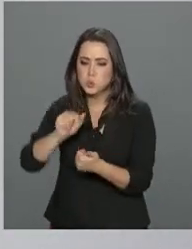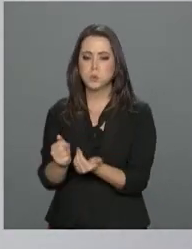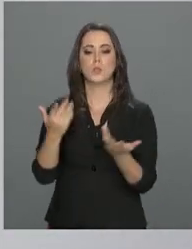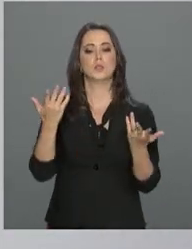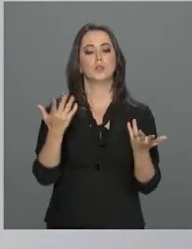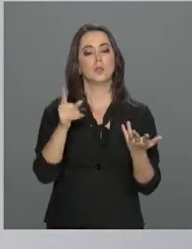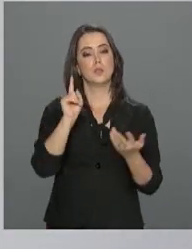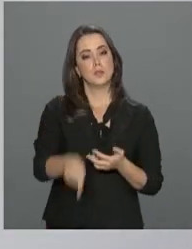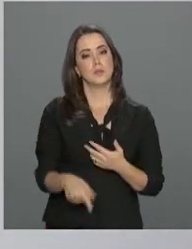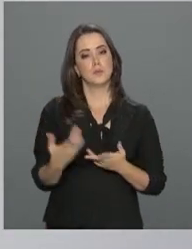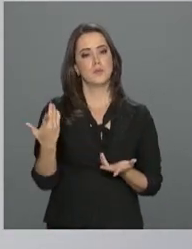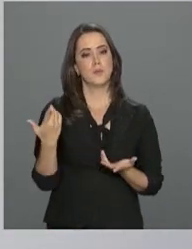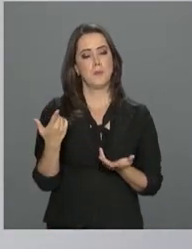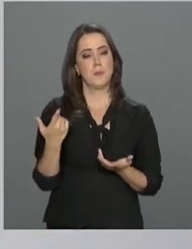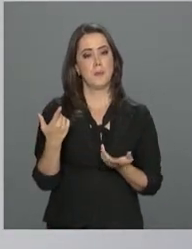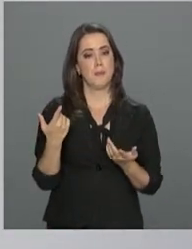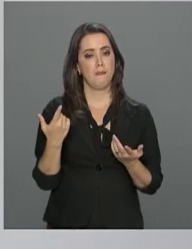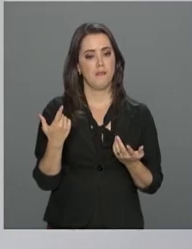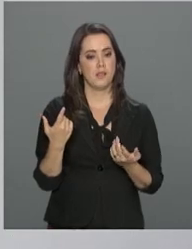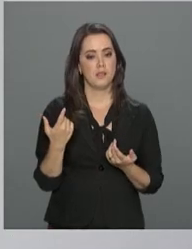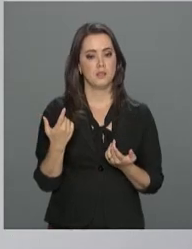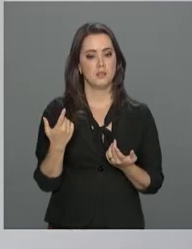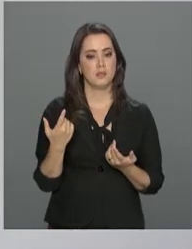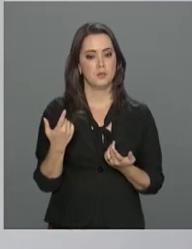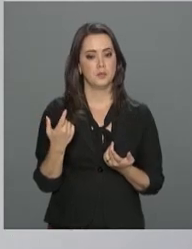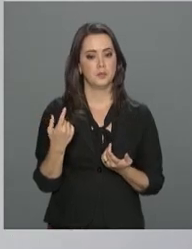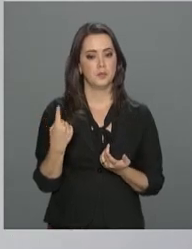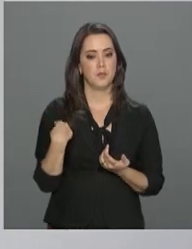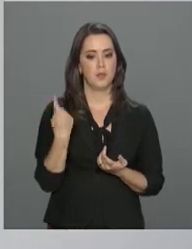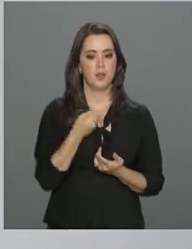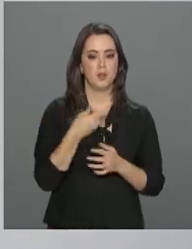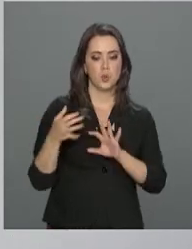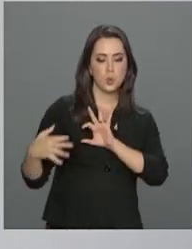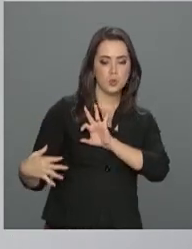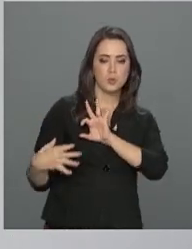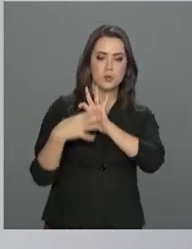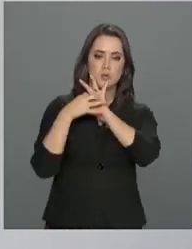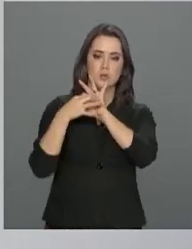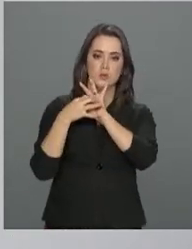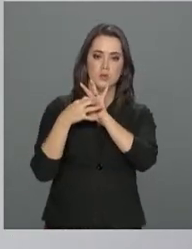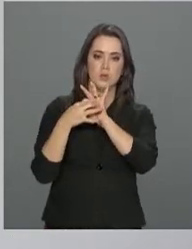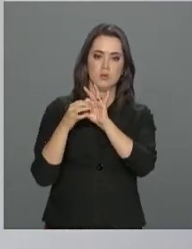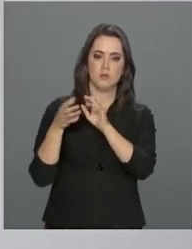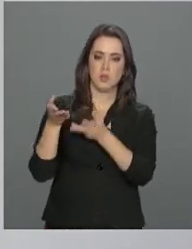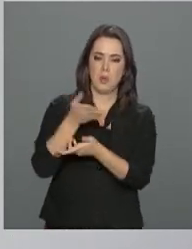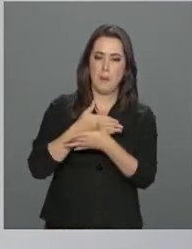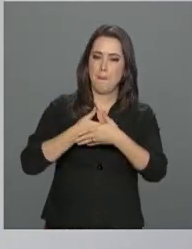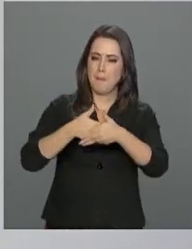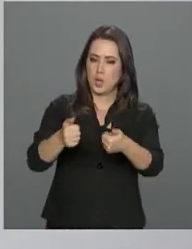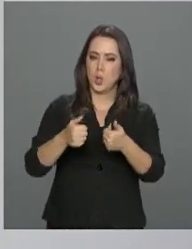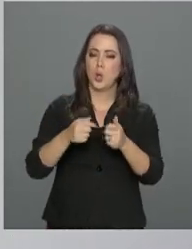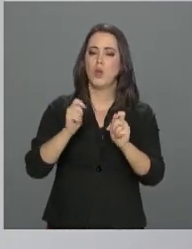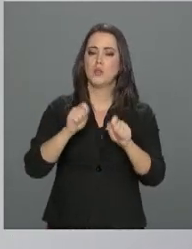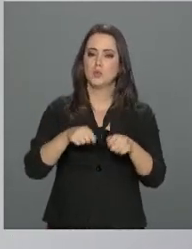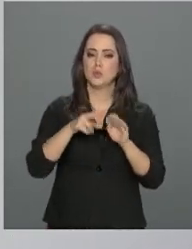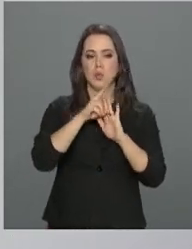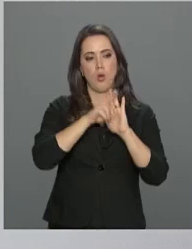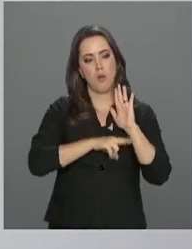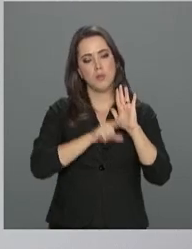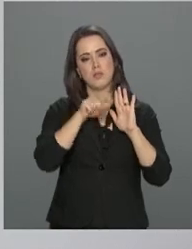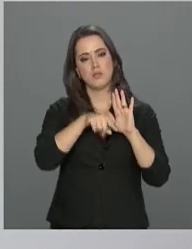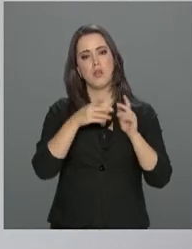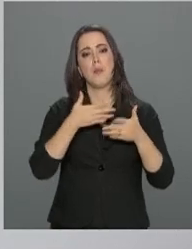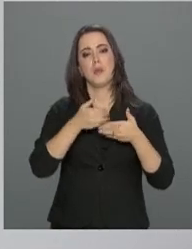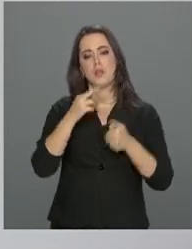É um modo de nos aproximarmos em torno de melhores práticas, de